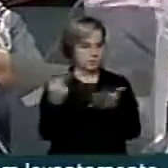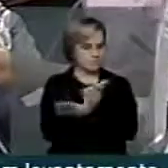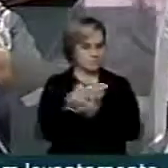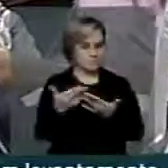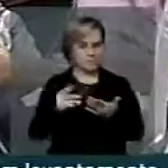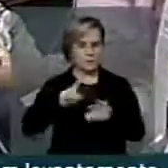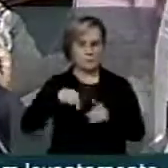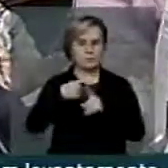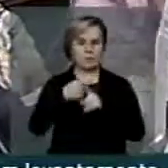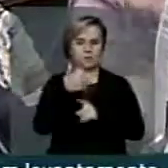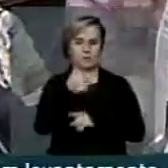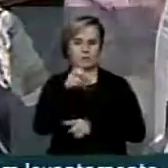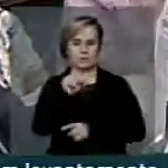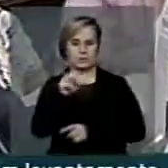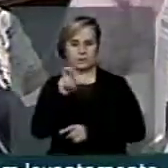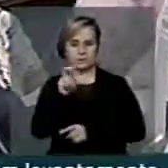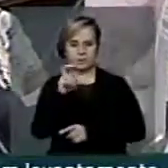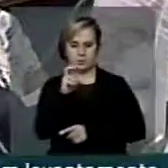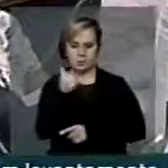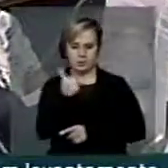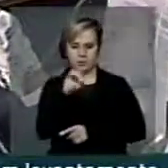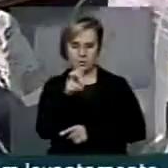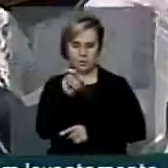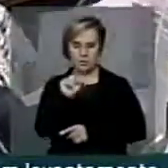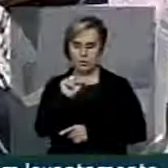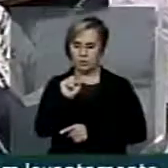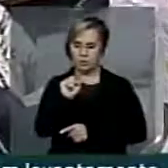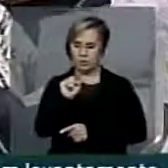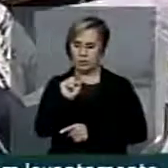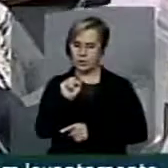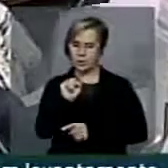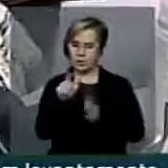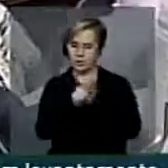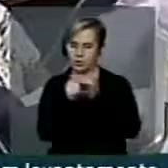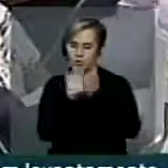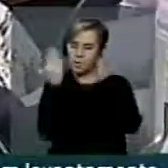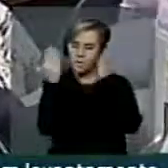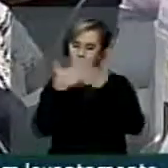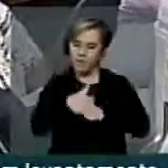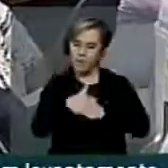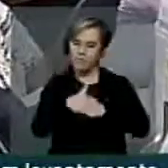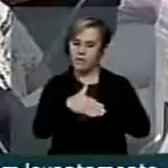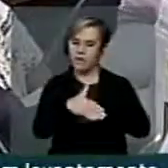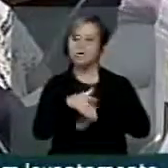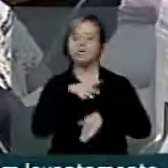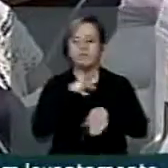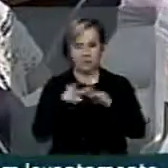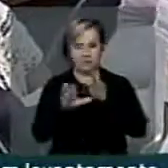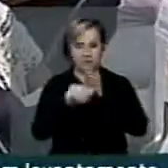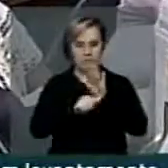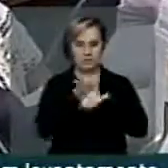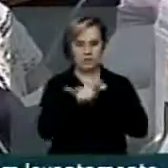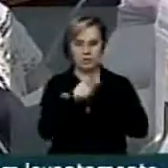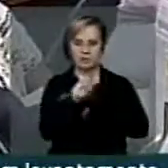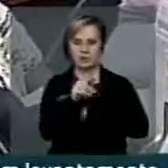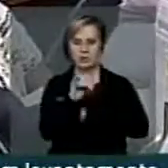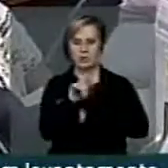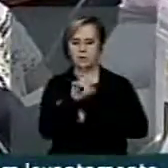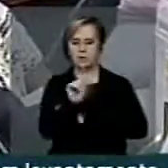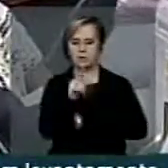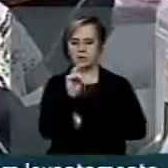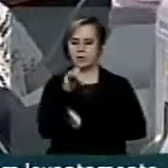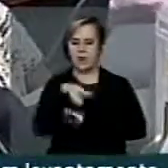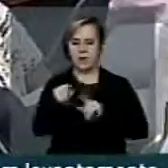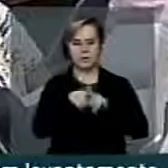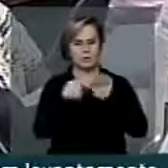158 cópias de documentos comprobatórios da grilagem. mostra como, ainda na